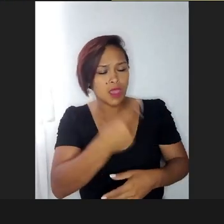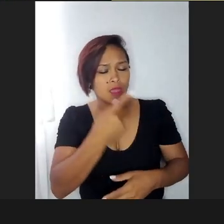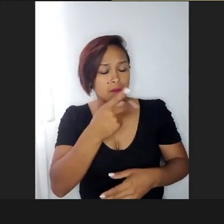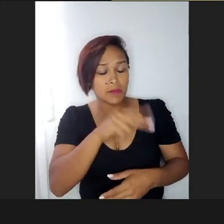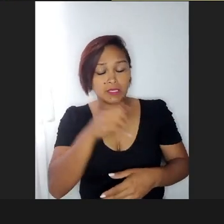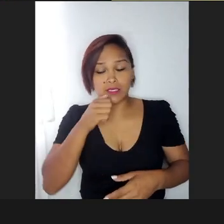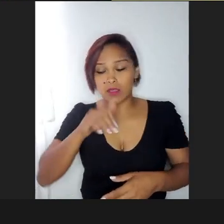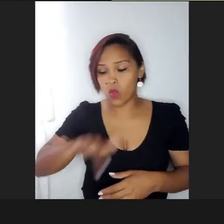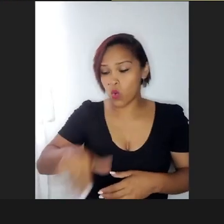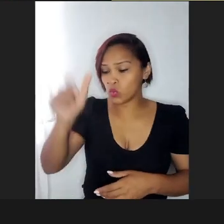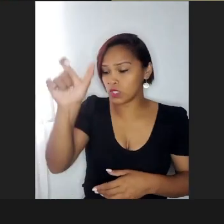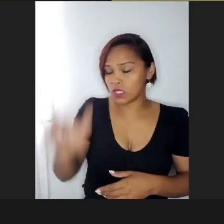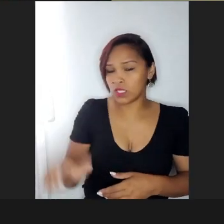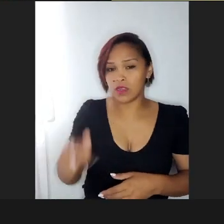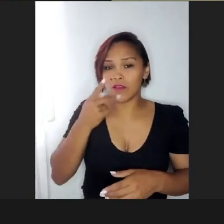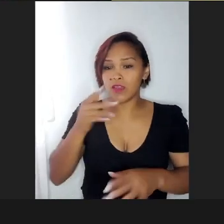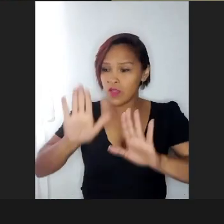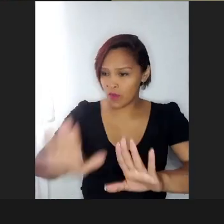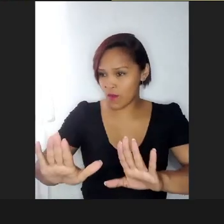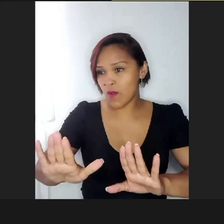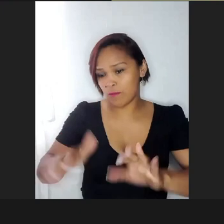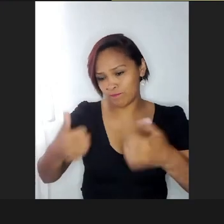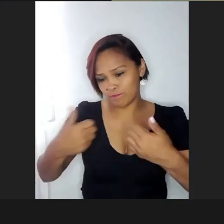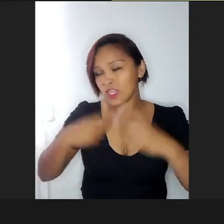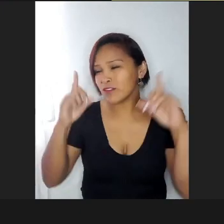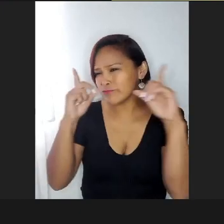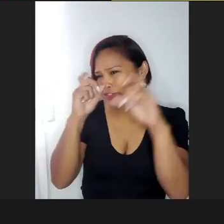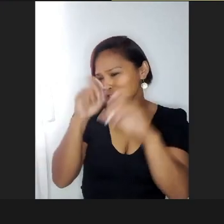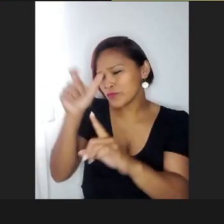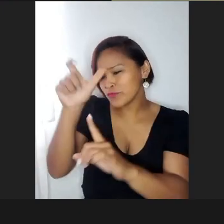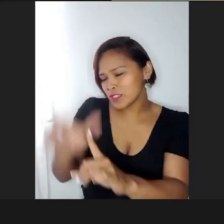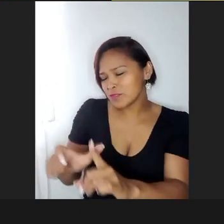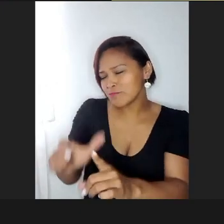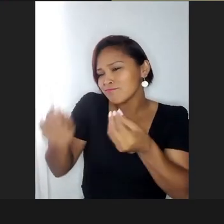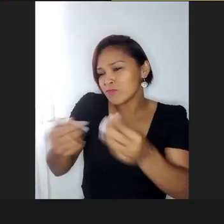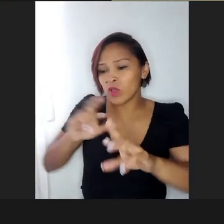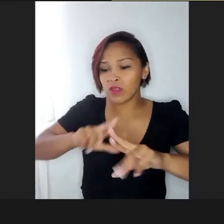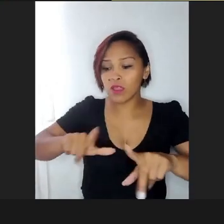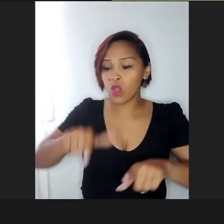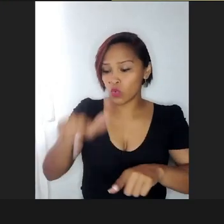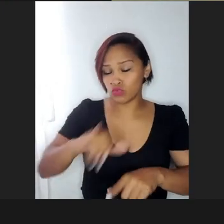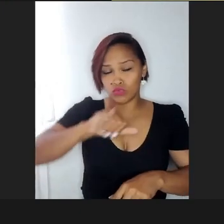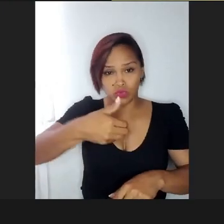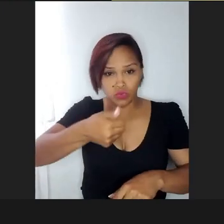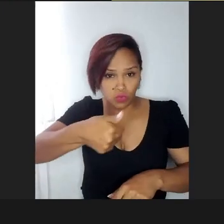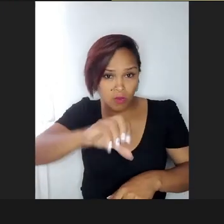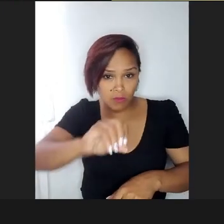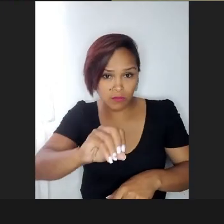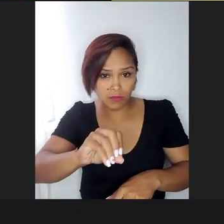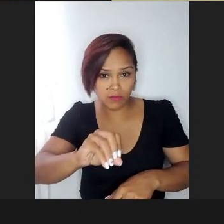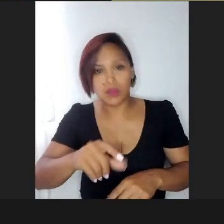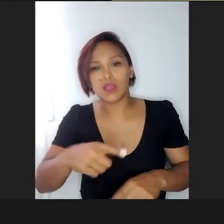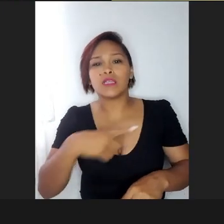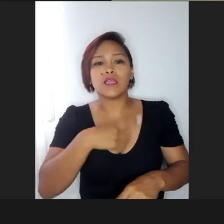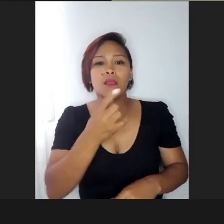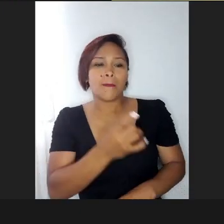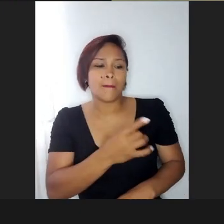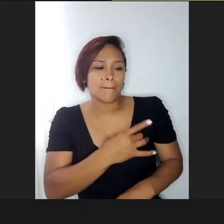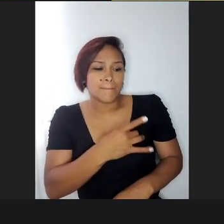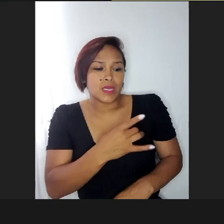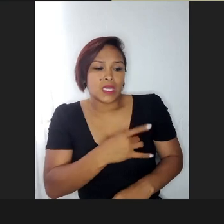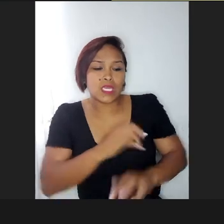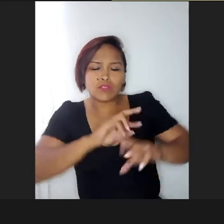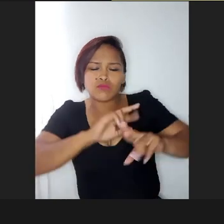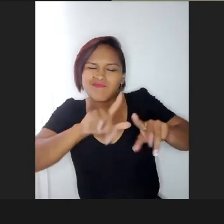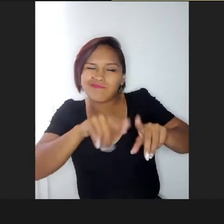olha, eu sei que para você é muito difícil, porque é diferente, a gente tem medo do diferente, a gente não sabe